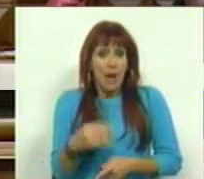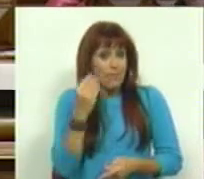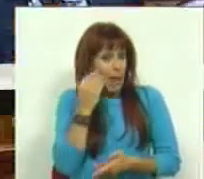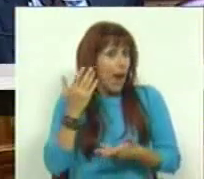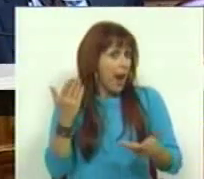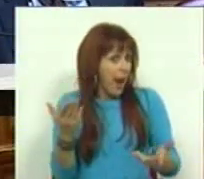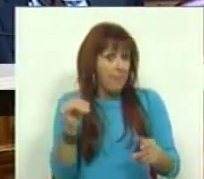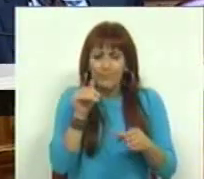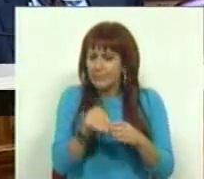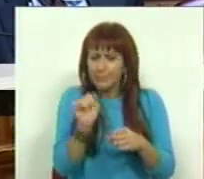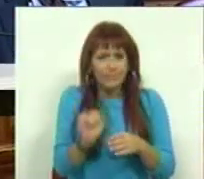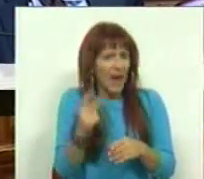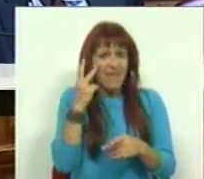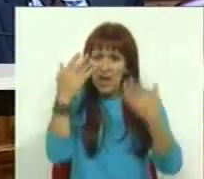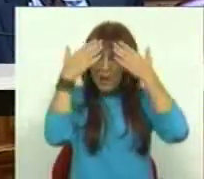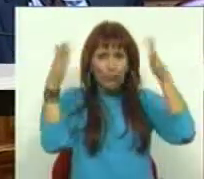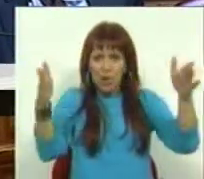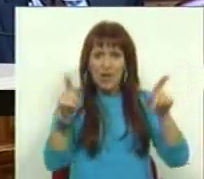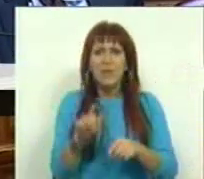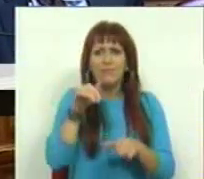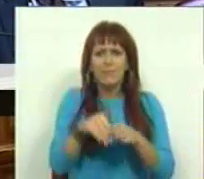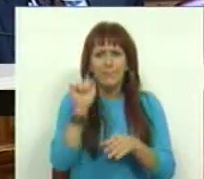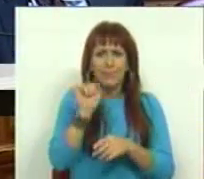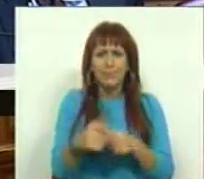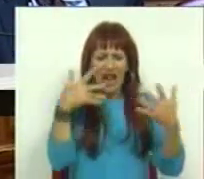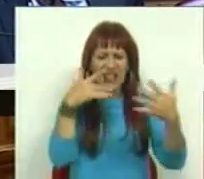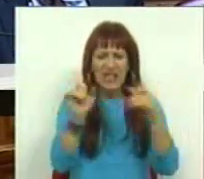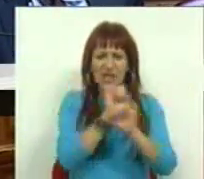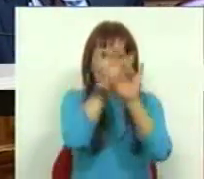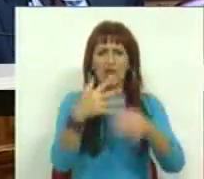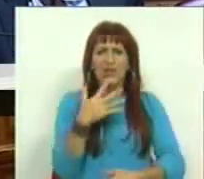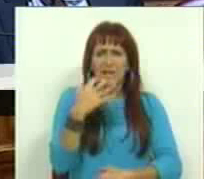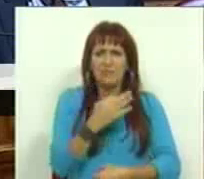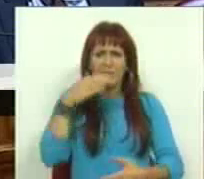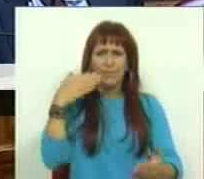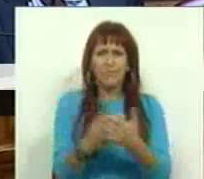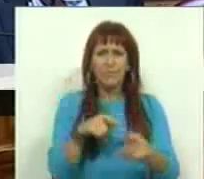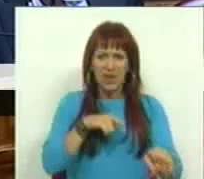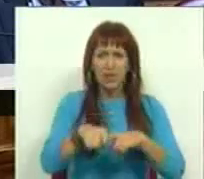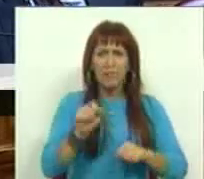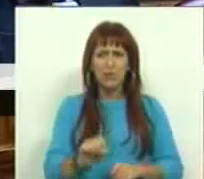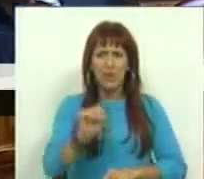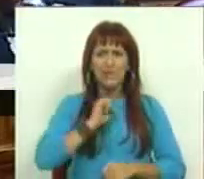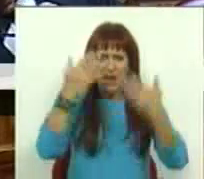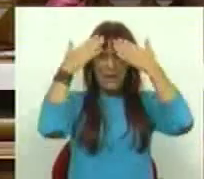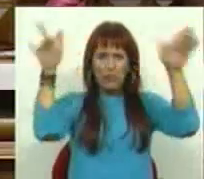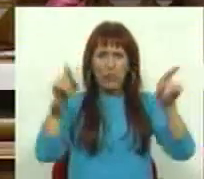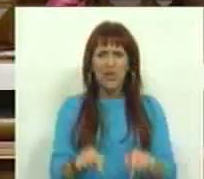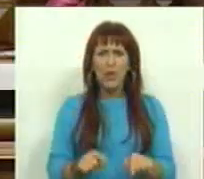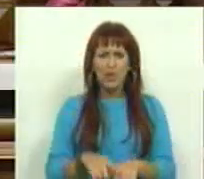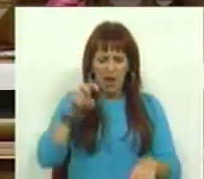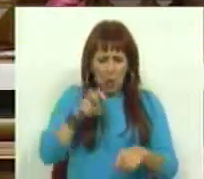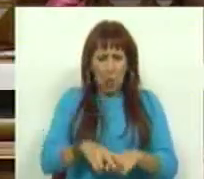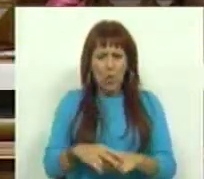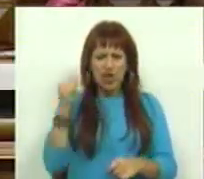assim seja, faz parte da vida democrática, faz parte da transparência, da credibilização, da política e da nossa democracia. É um